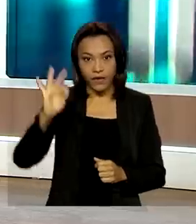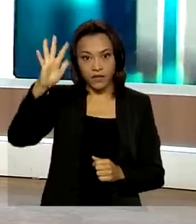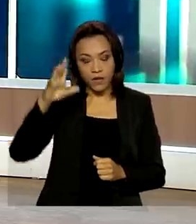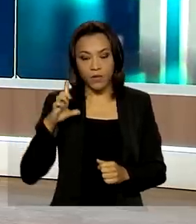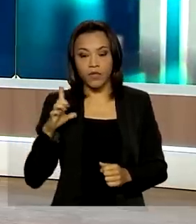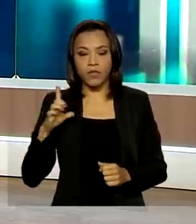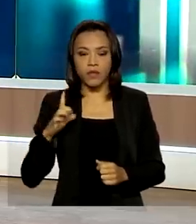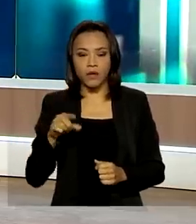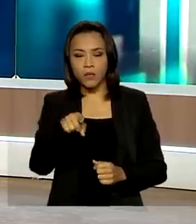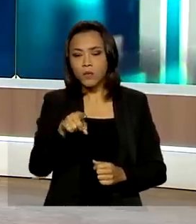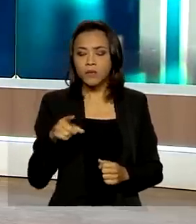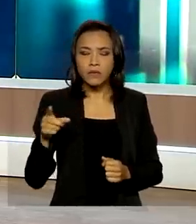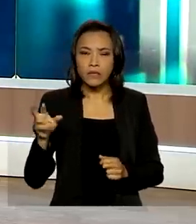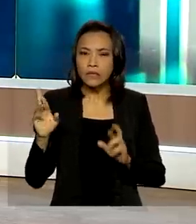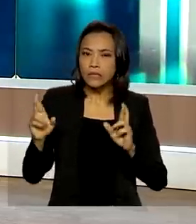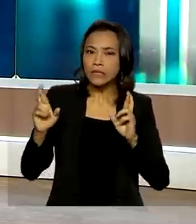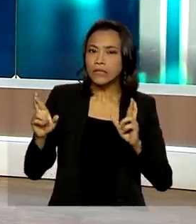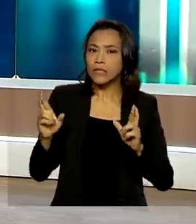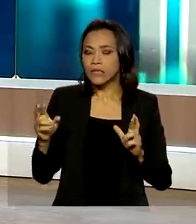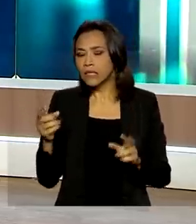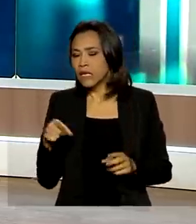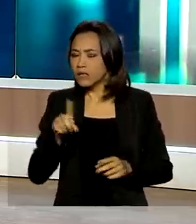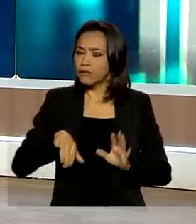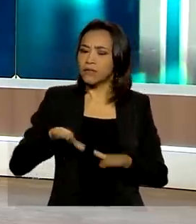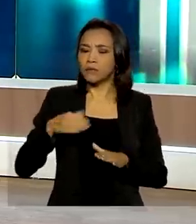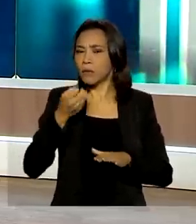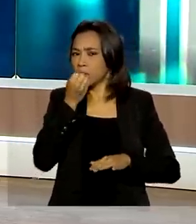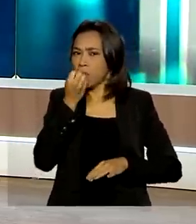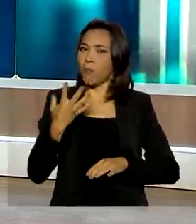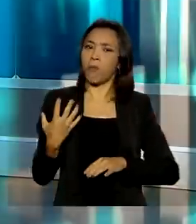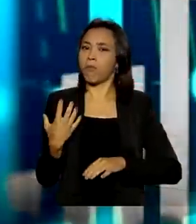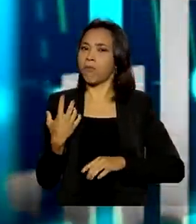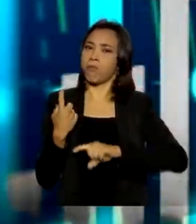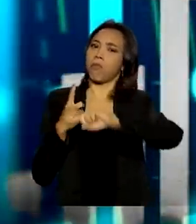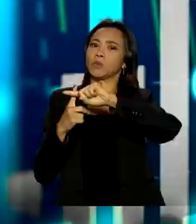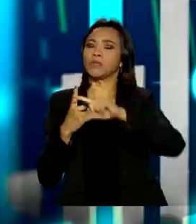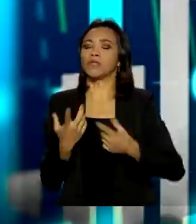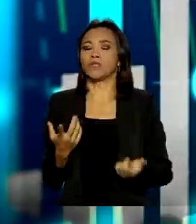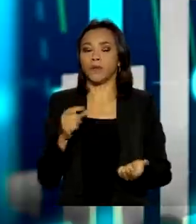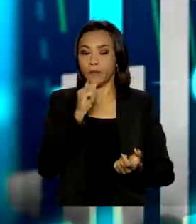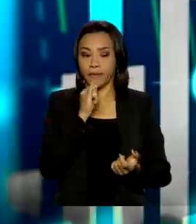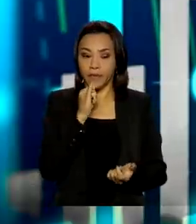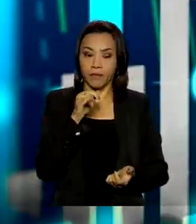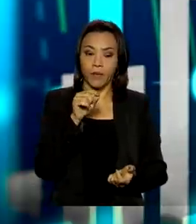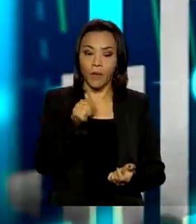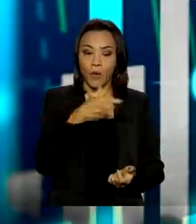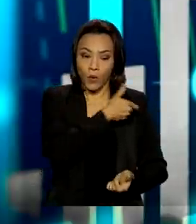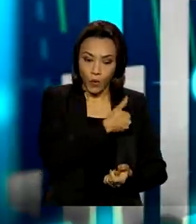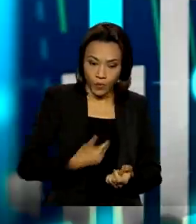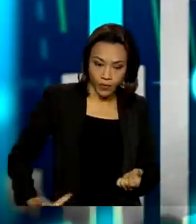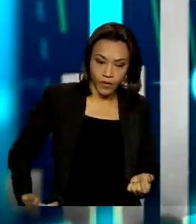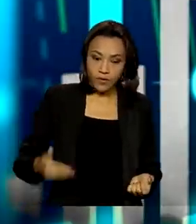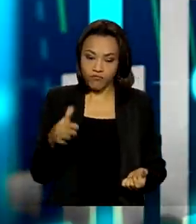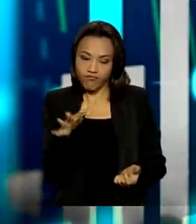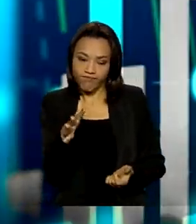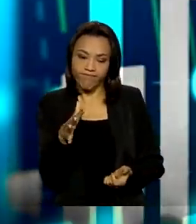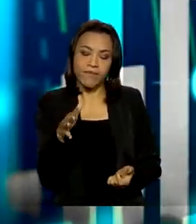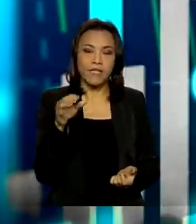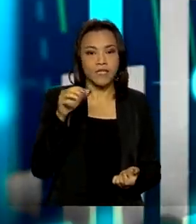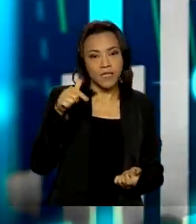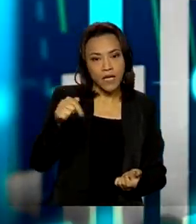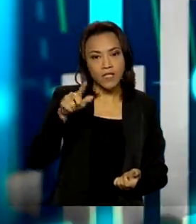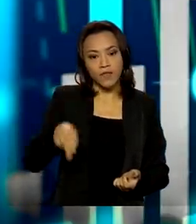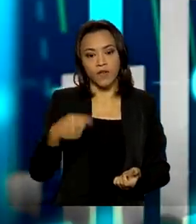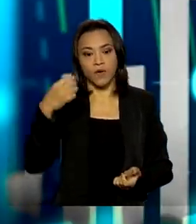expectativas que também não são tão positivas. Então, a previsão do governo inicial, que era alguma coisa em torno de 7